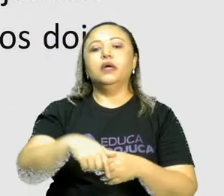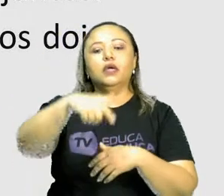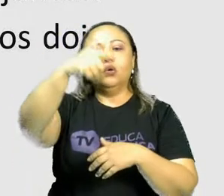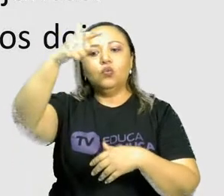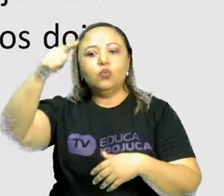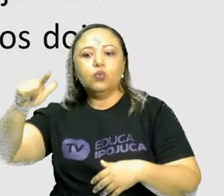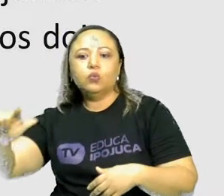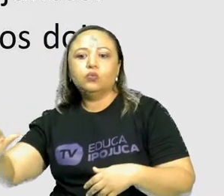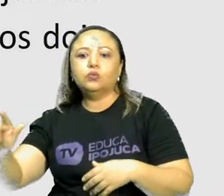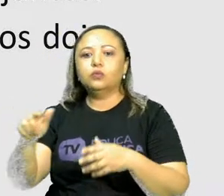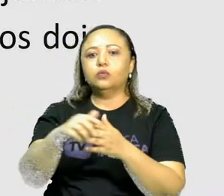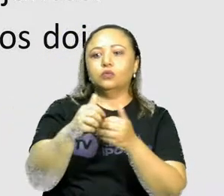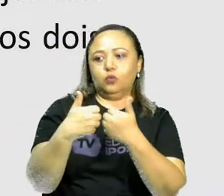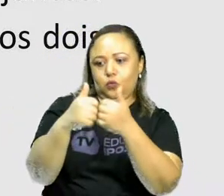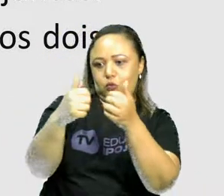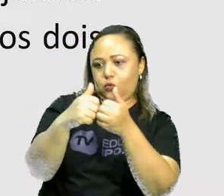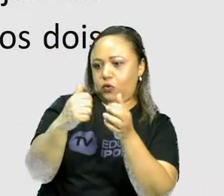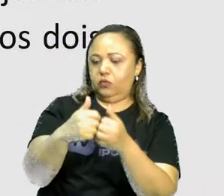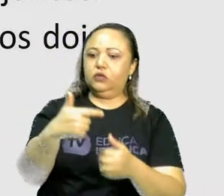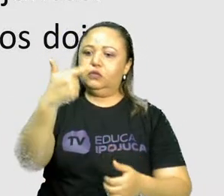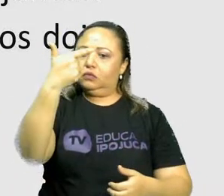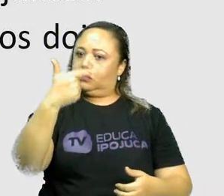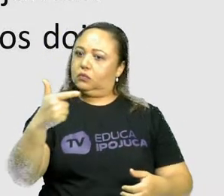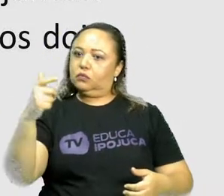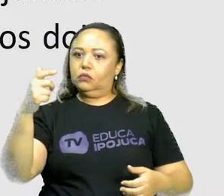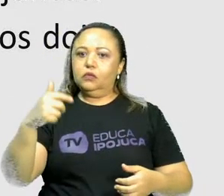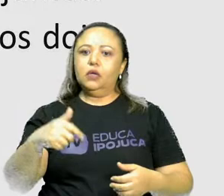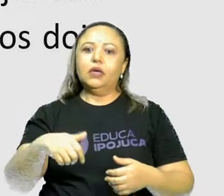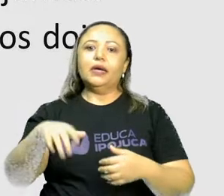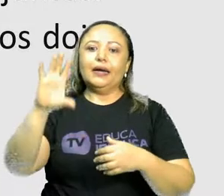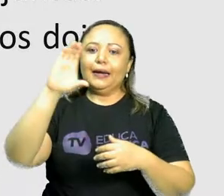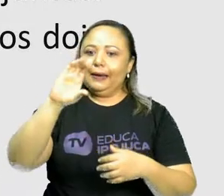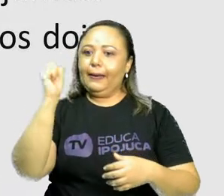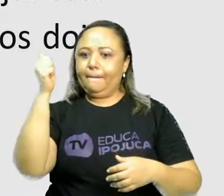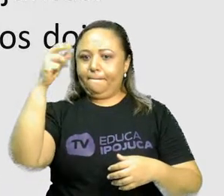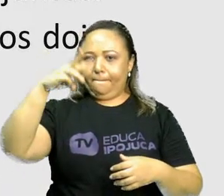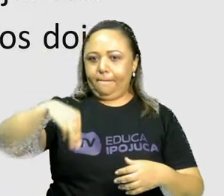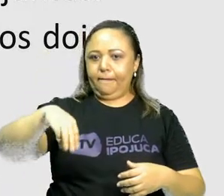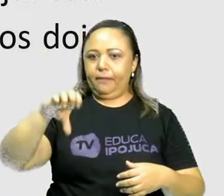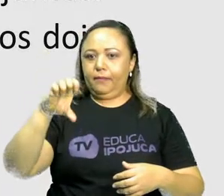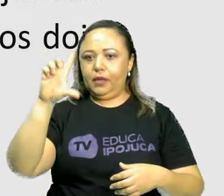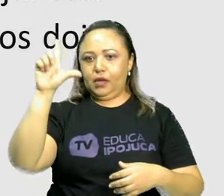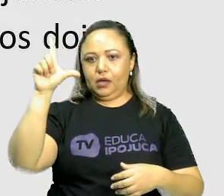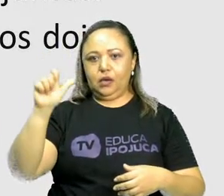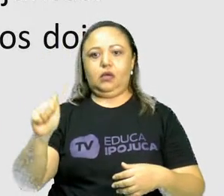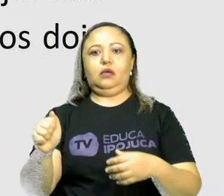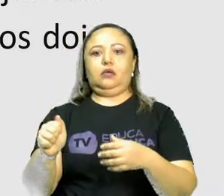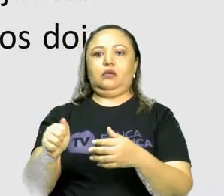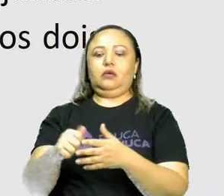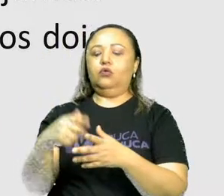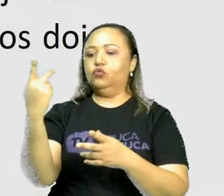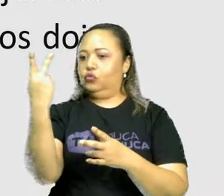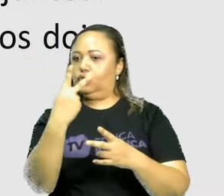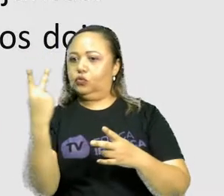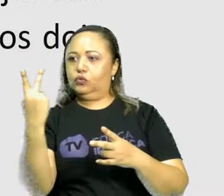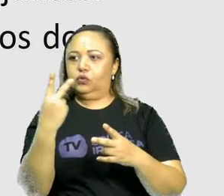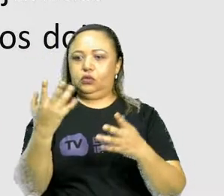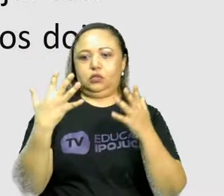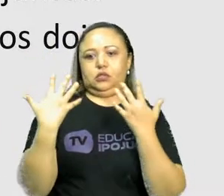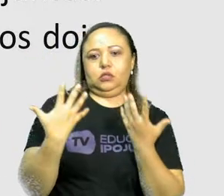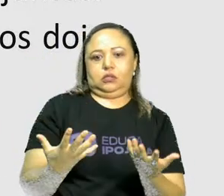Para aproveitarem ao máximo o tempo juntos, resolveram que só vão para casa quando os dois ônibus saírem ao mesmo tempo.